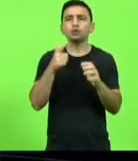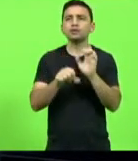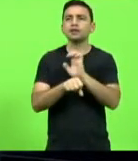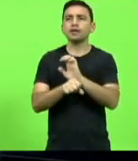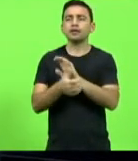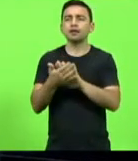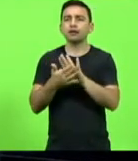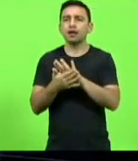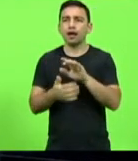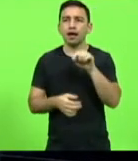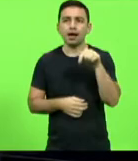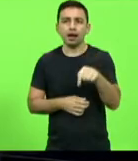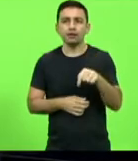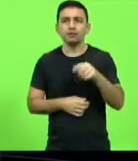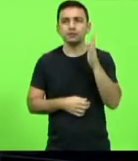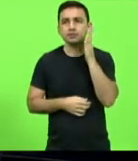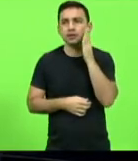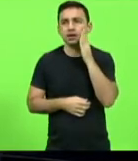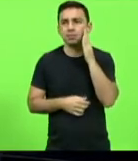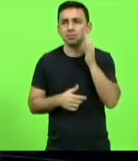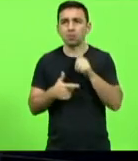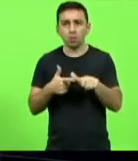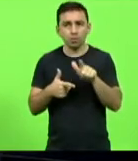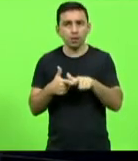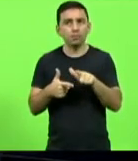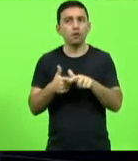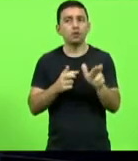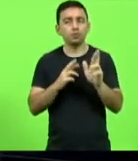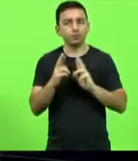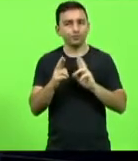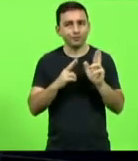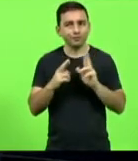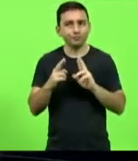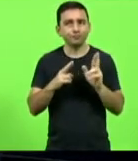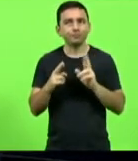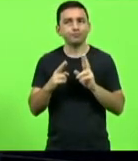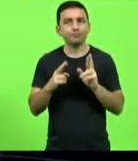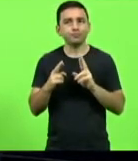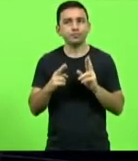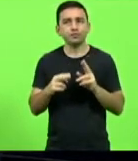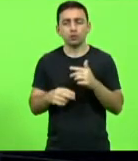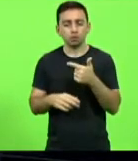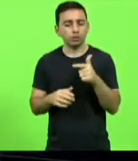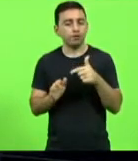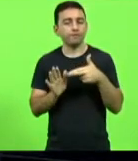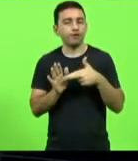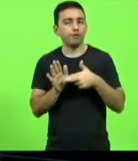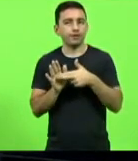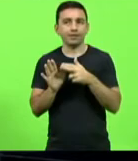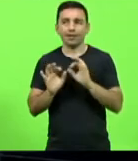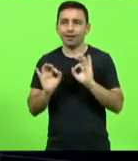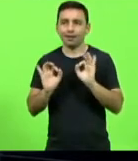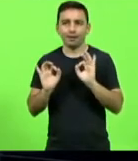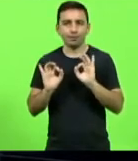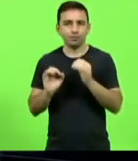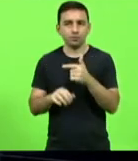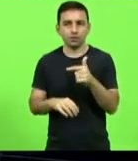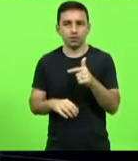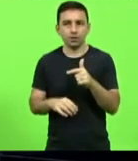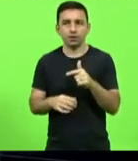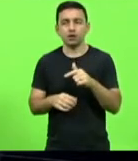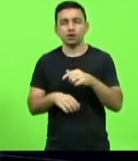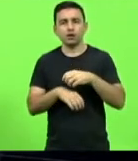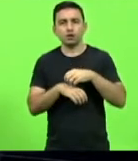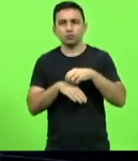como disse o deputado Silvio problemas com as rodovias não temos ferrovias a nossa produção toda o escomendo da produção